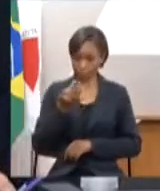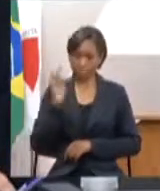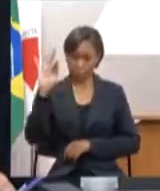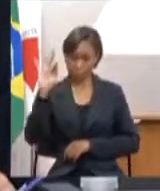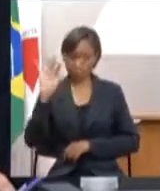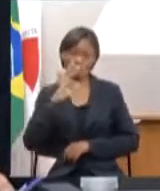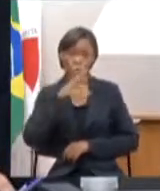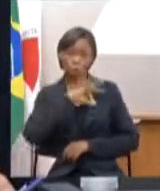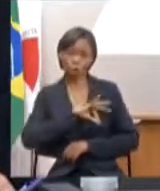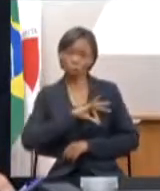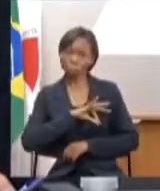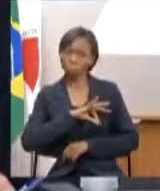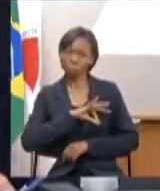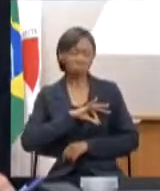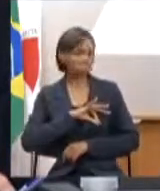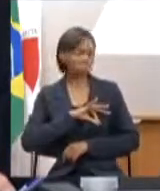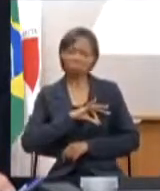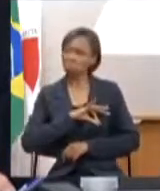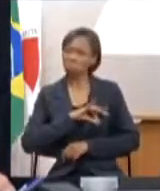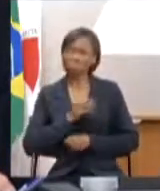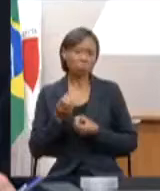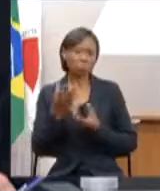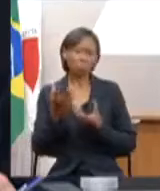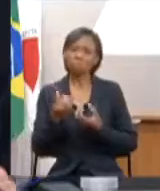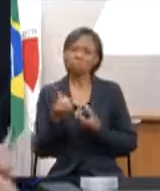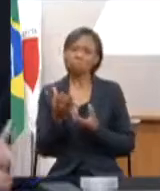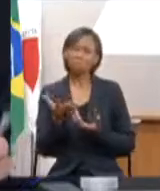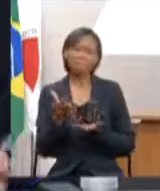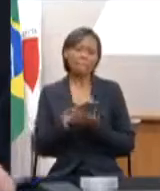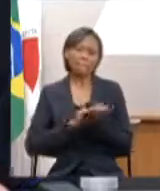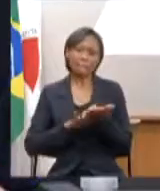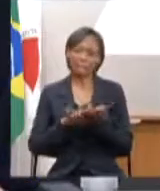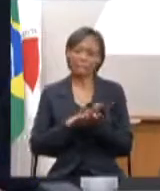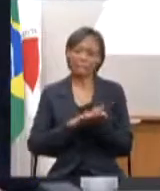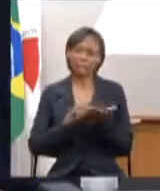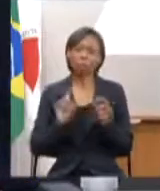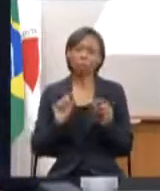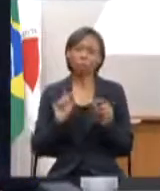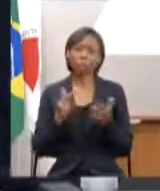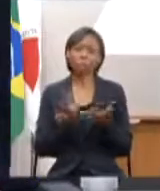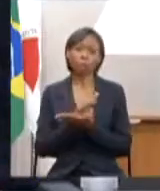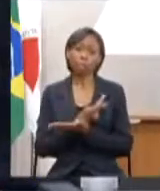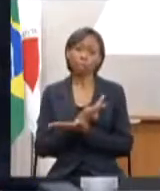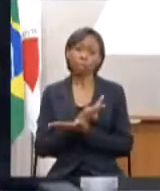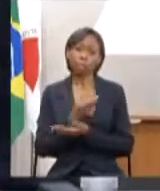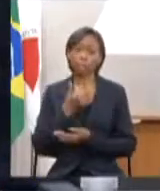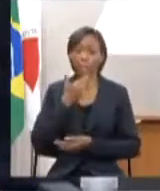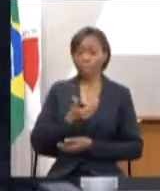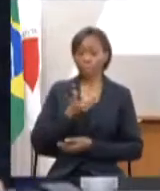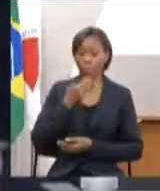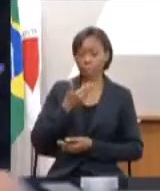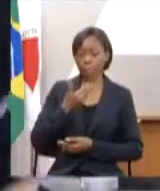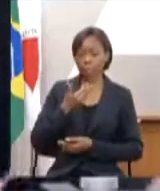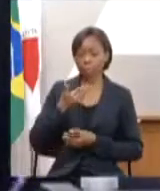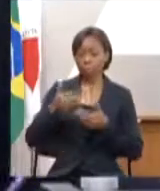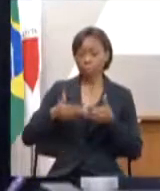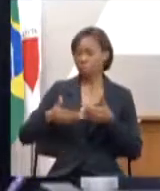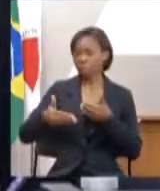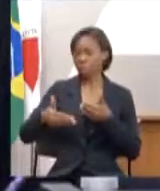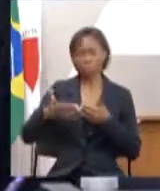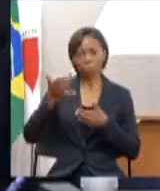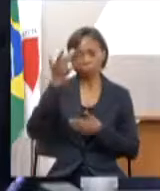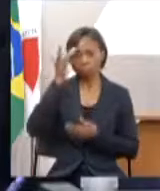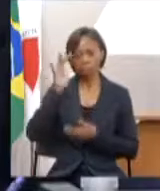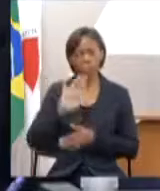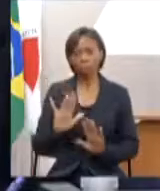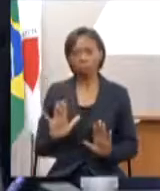não temos nenhuma informação adicional do que vai acontecer após dezembro e obviamente